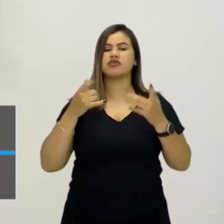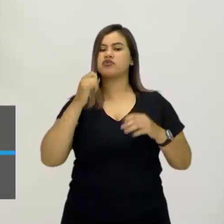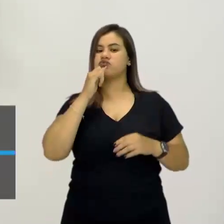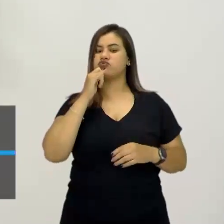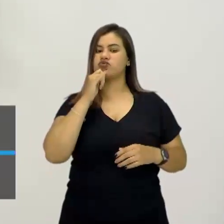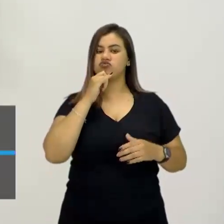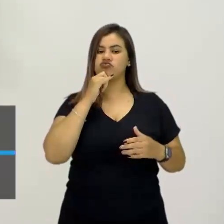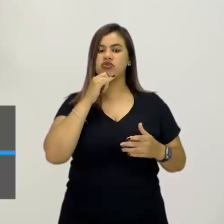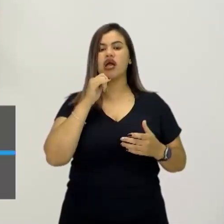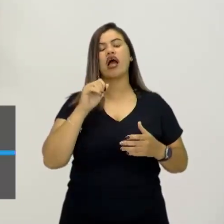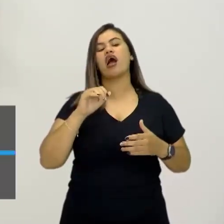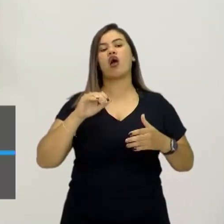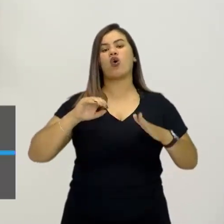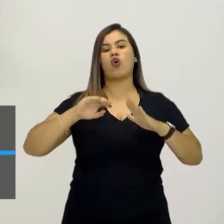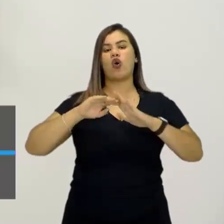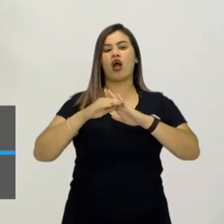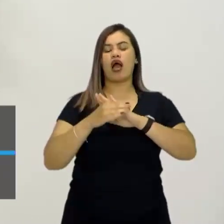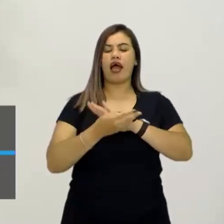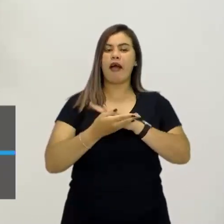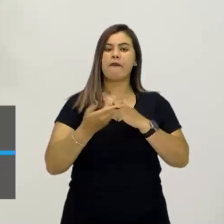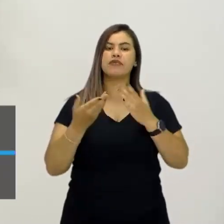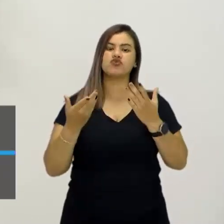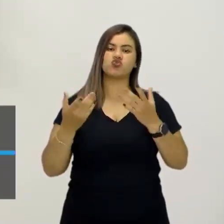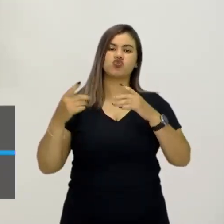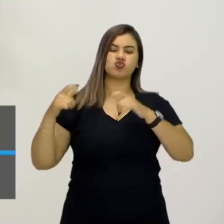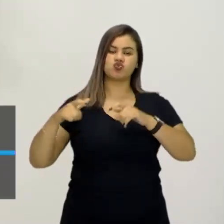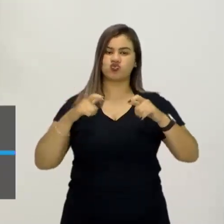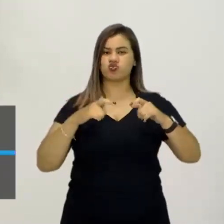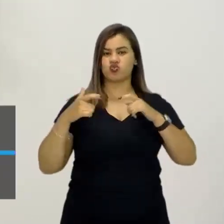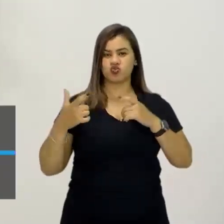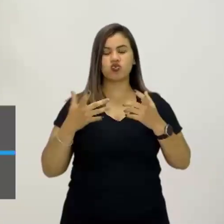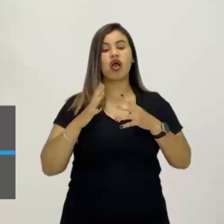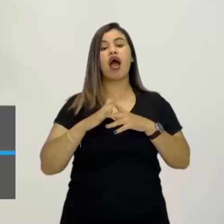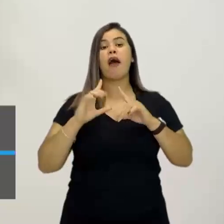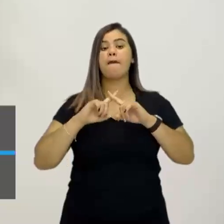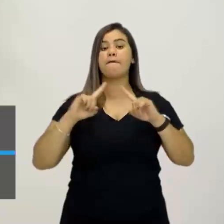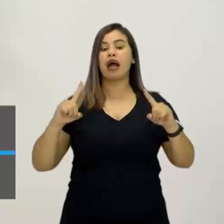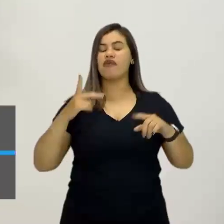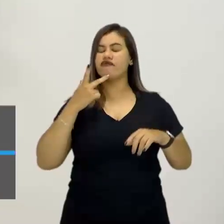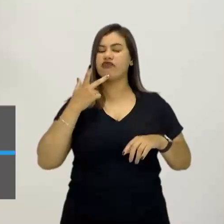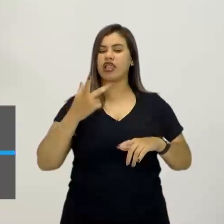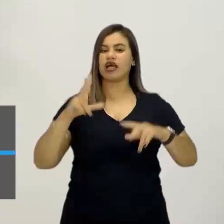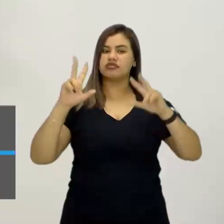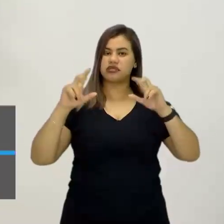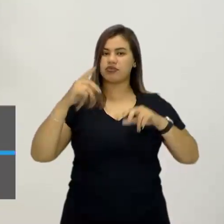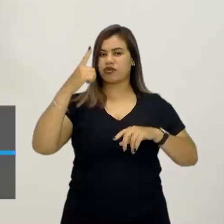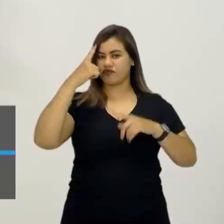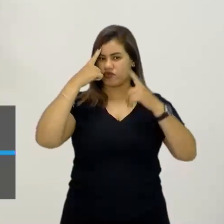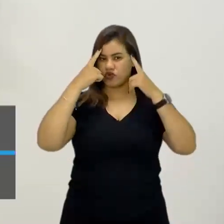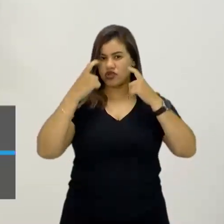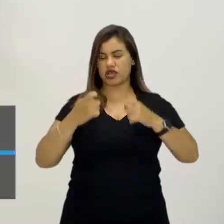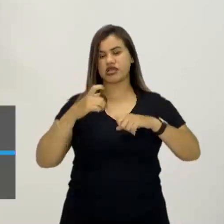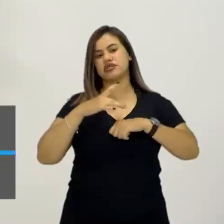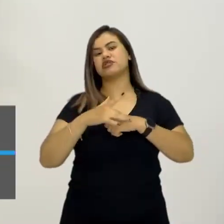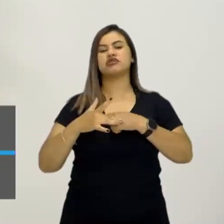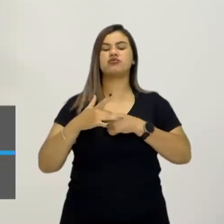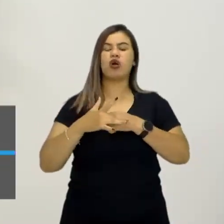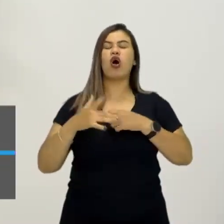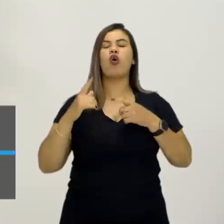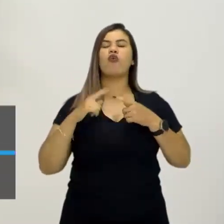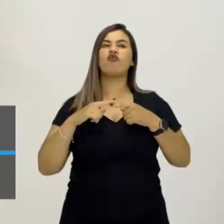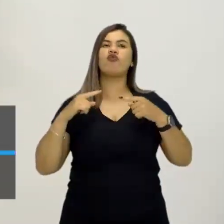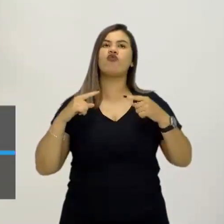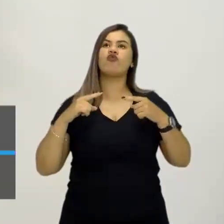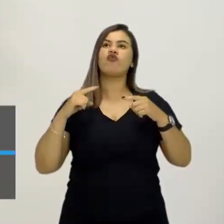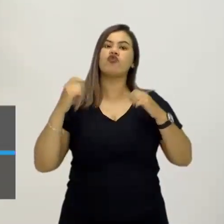hábitos e campo, né? Agora, para falar especificamente de violência simbólica, eu vou destacar o seguinte, então,